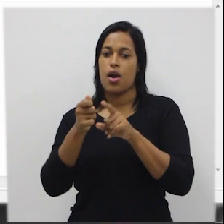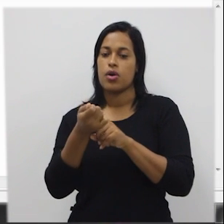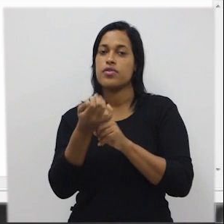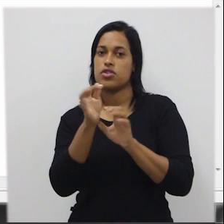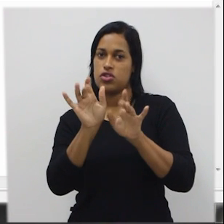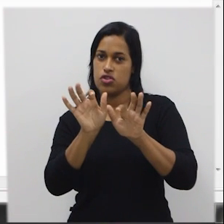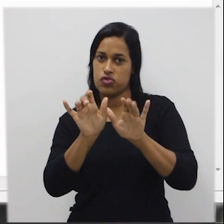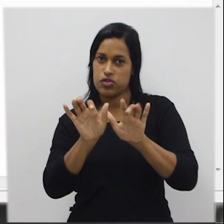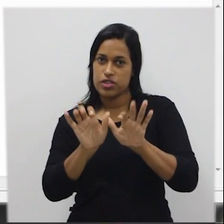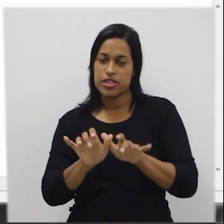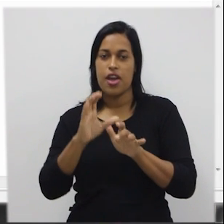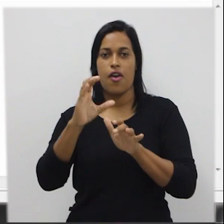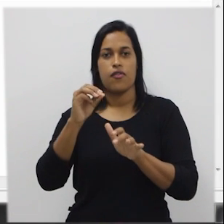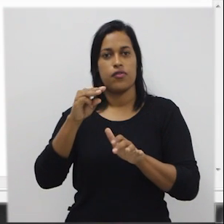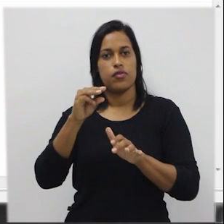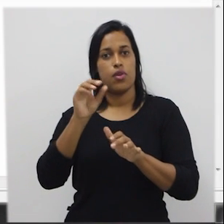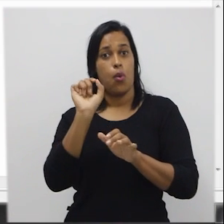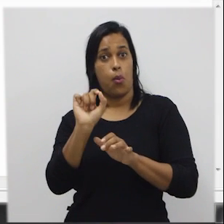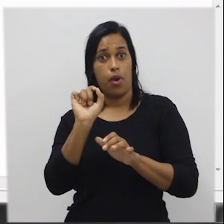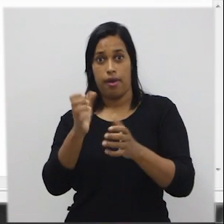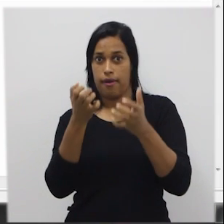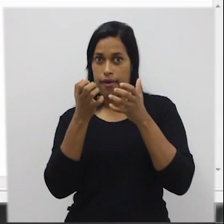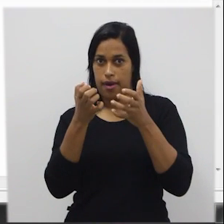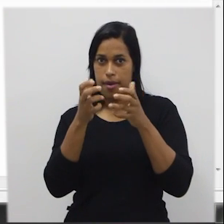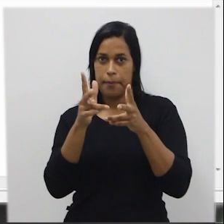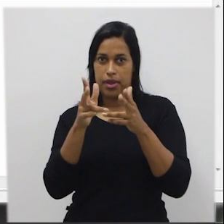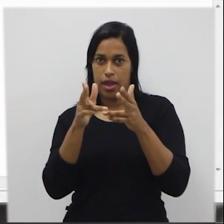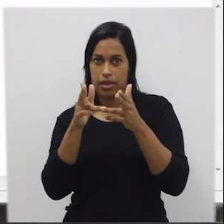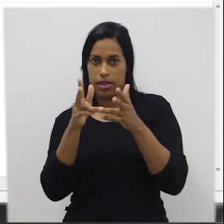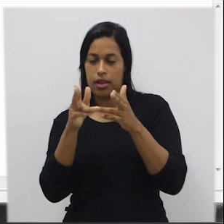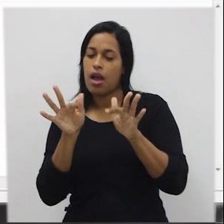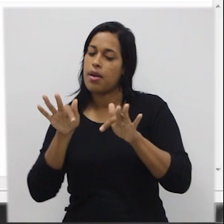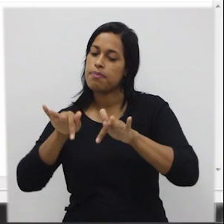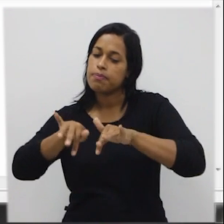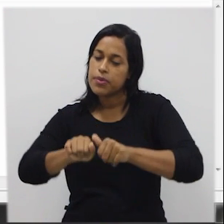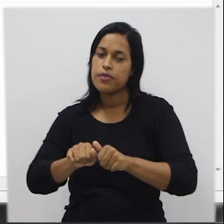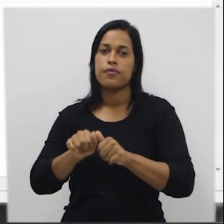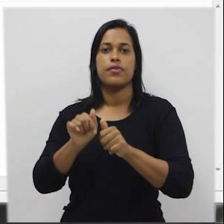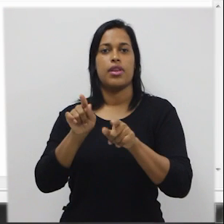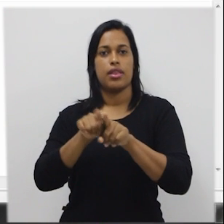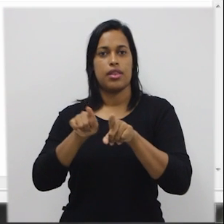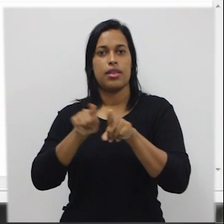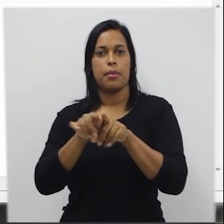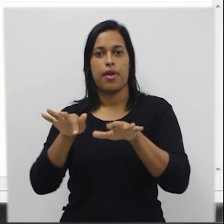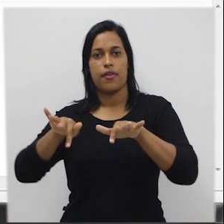para editar e por fim o comando que finaliza o algoritmo que é fim algoritmo.